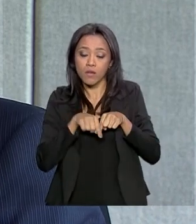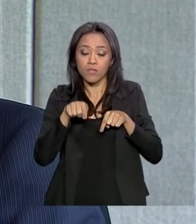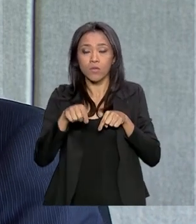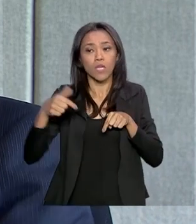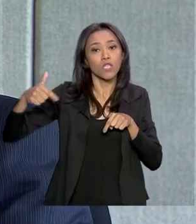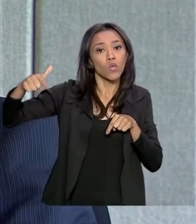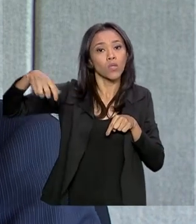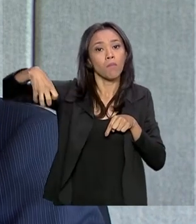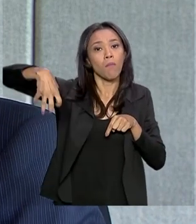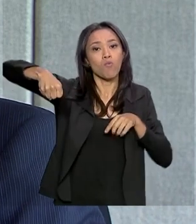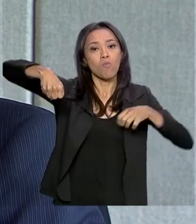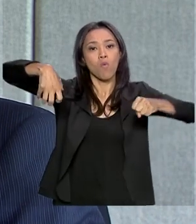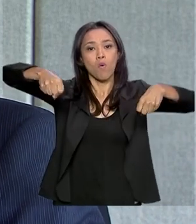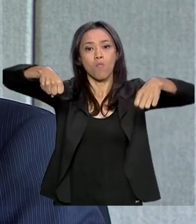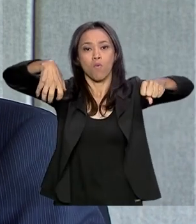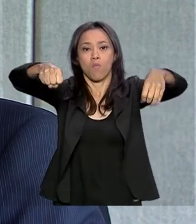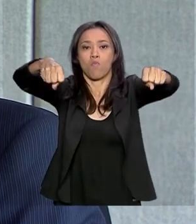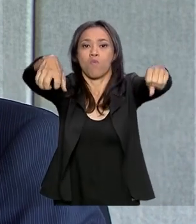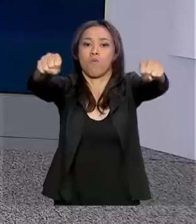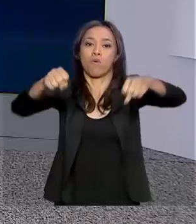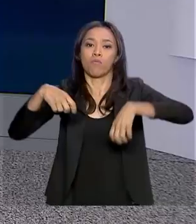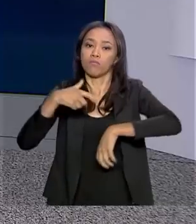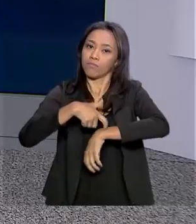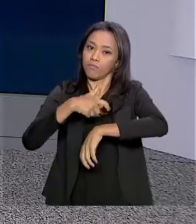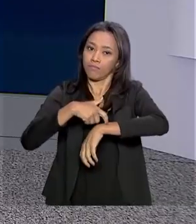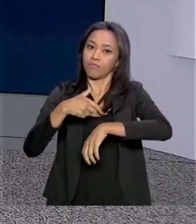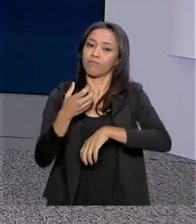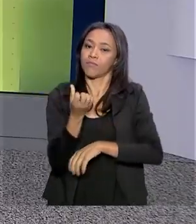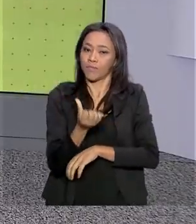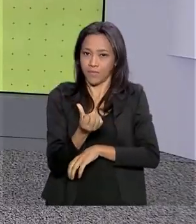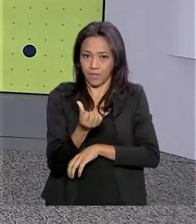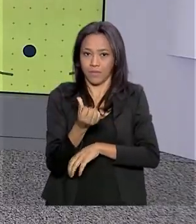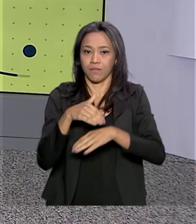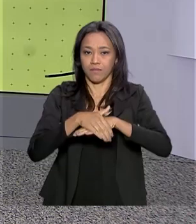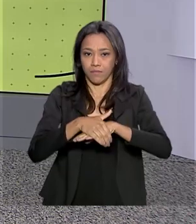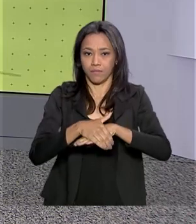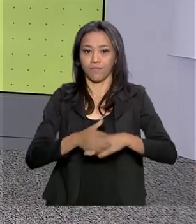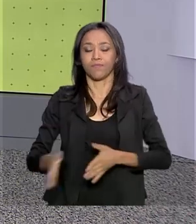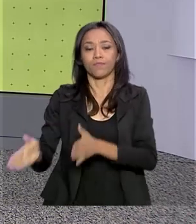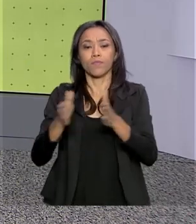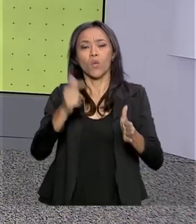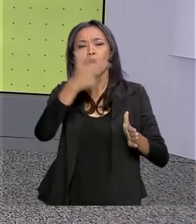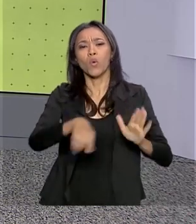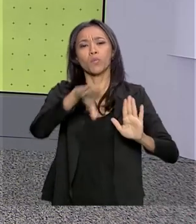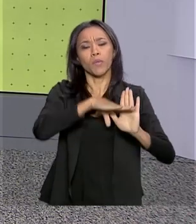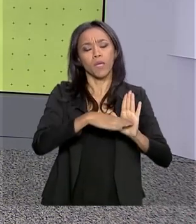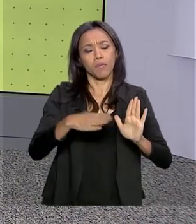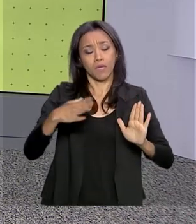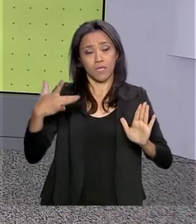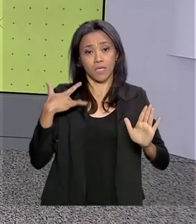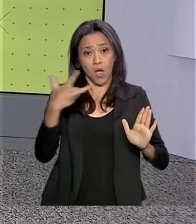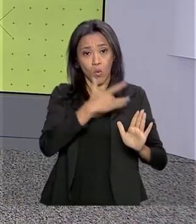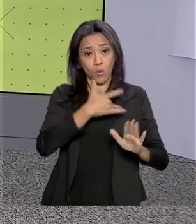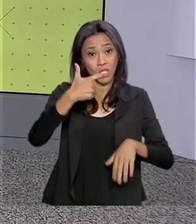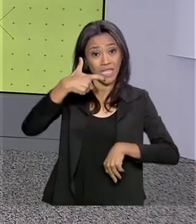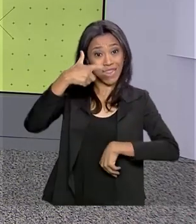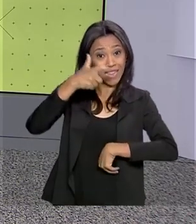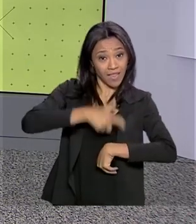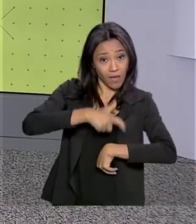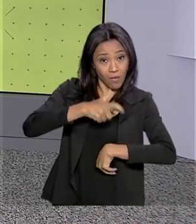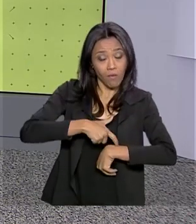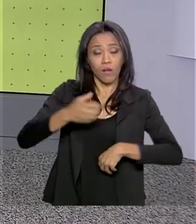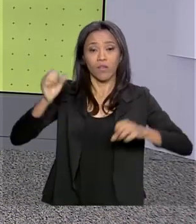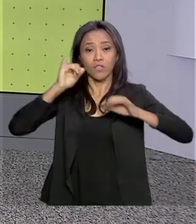restante das salas são apagadas a partir das 18 horas. O programa Saúde na Hora, lançado em maio pelo governo federal,